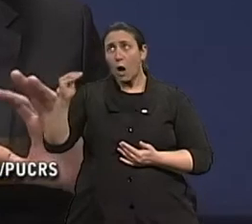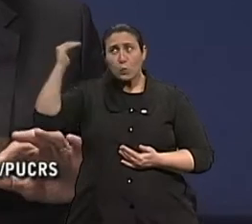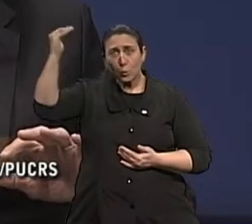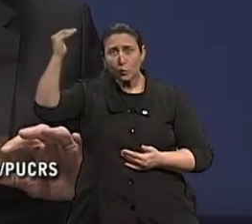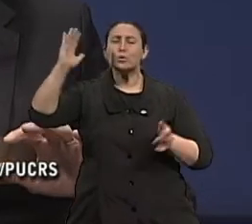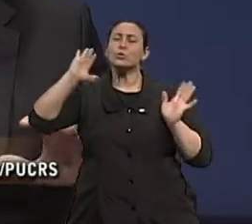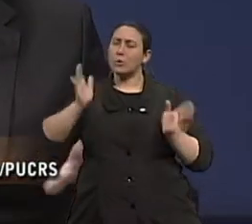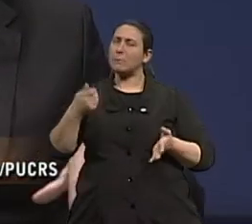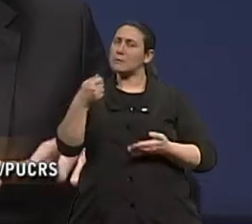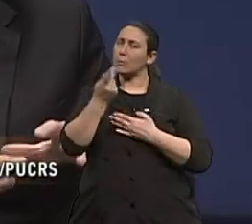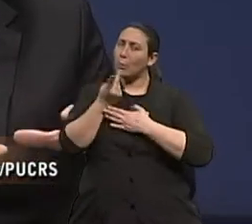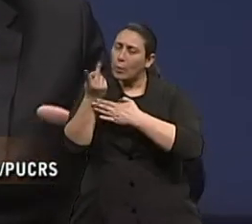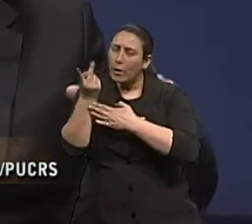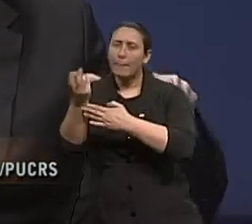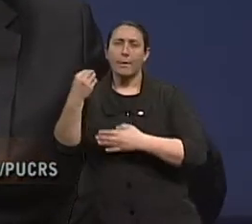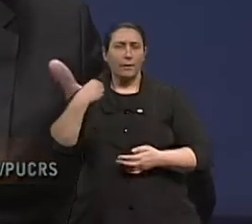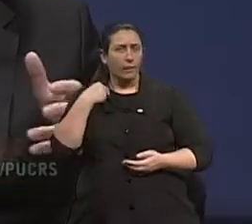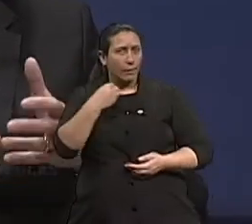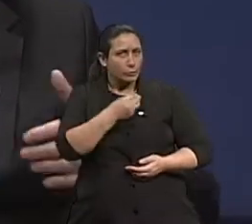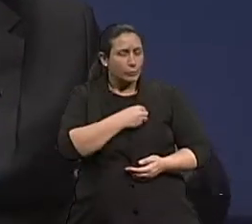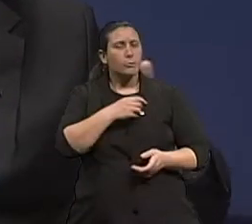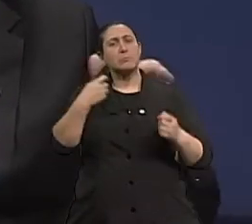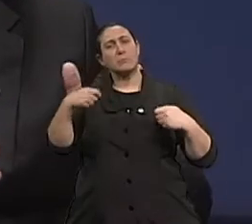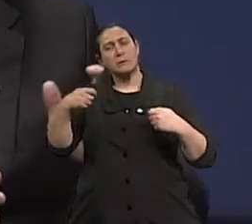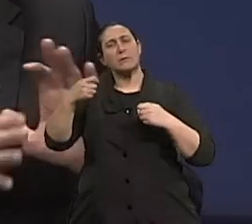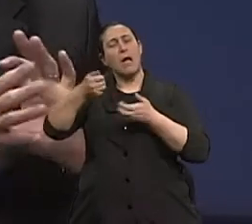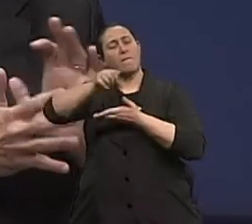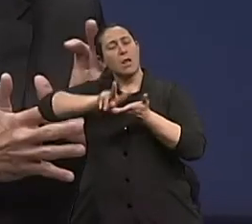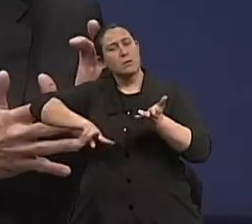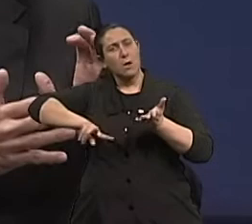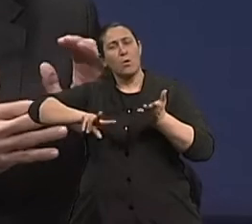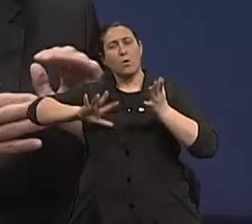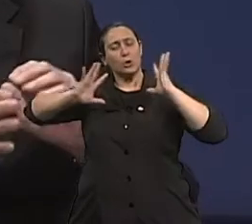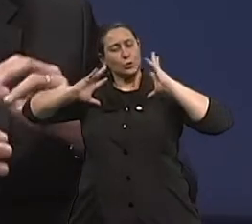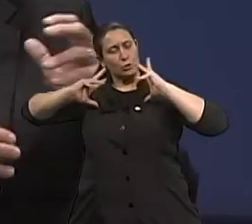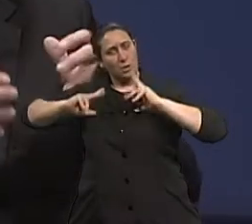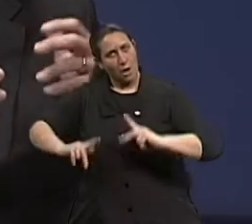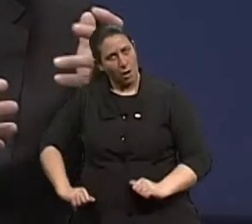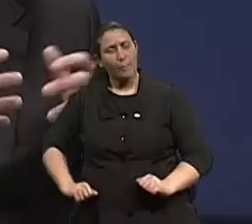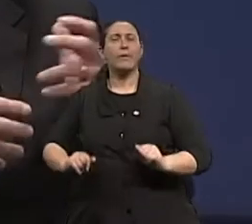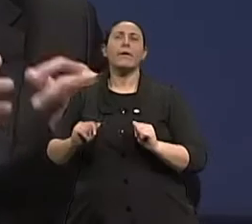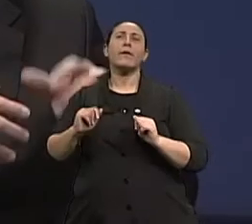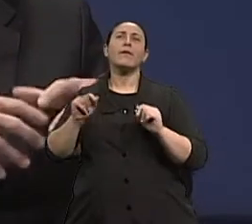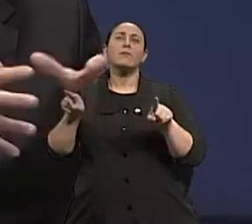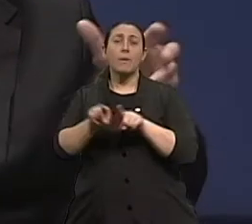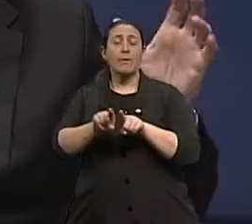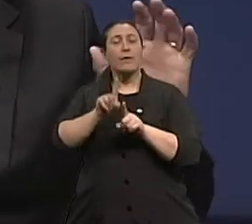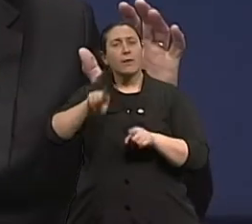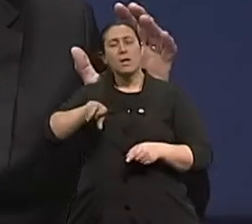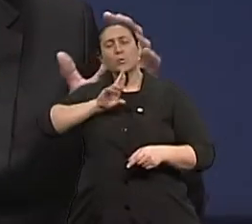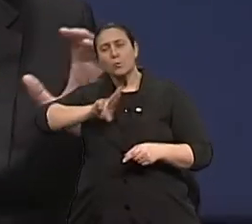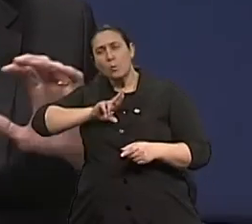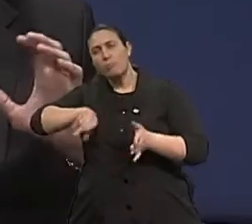procurar um médico e já fazer uma avaliação geral. E a partir dali, dos resultados dessa primeira